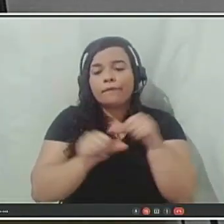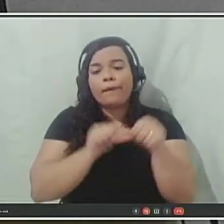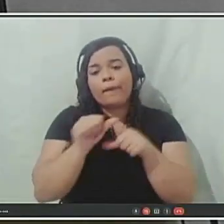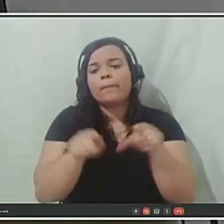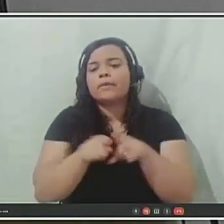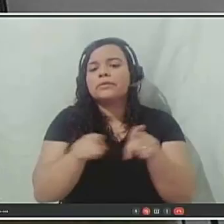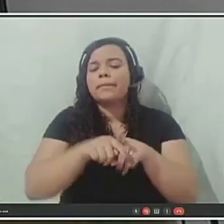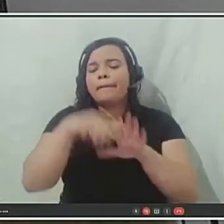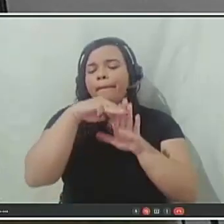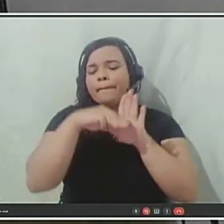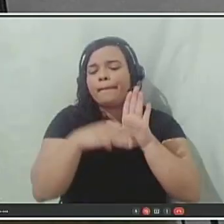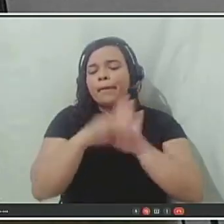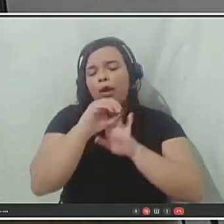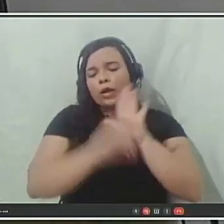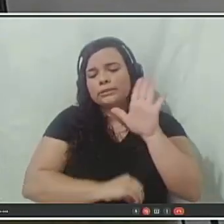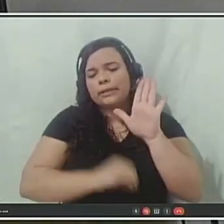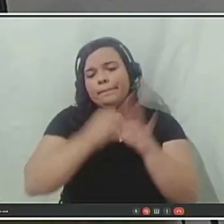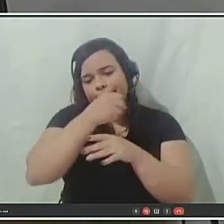no orçamento municipal.